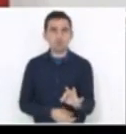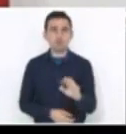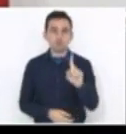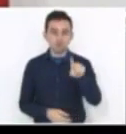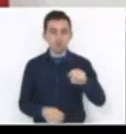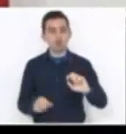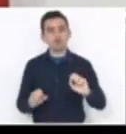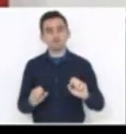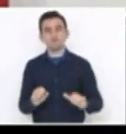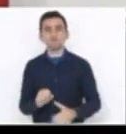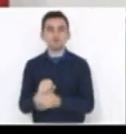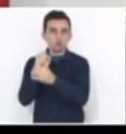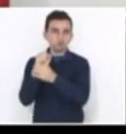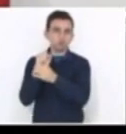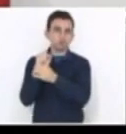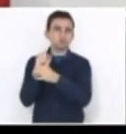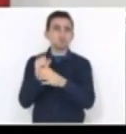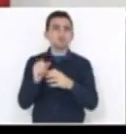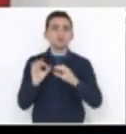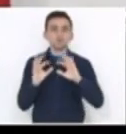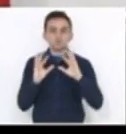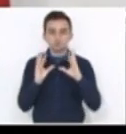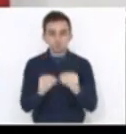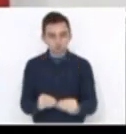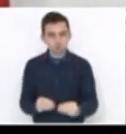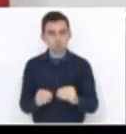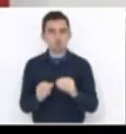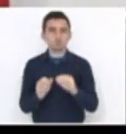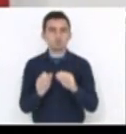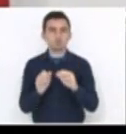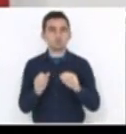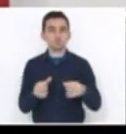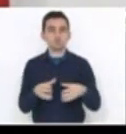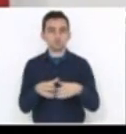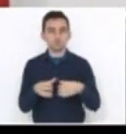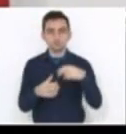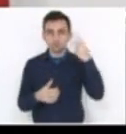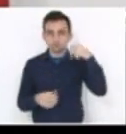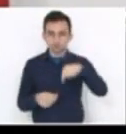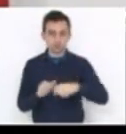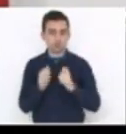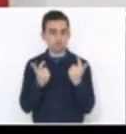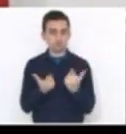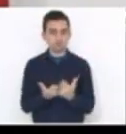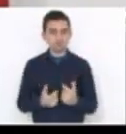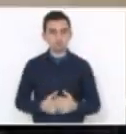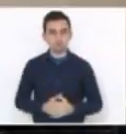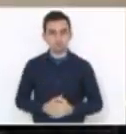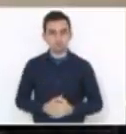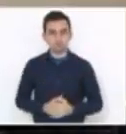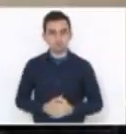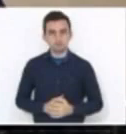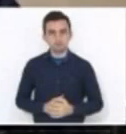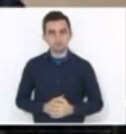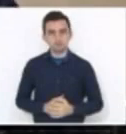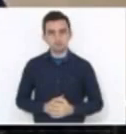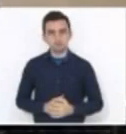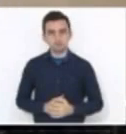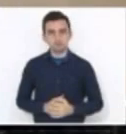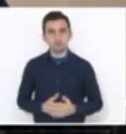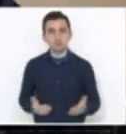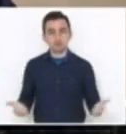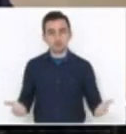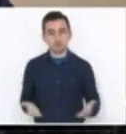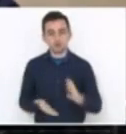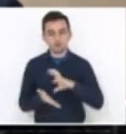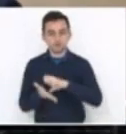fortalecimento do parlamento e da autonomia do parlamento catarinense. Obrigada. Inscrito para